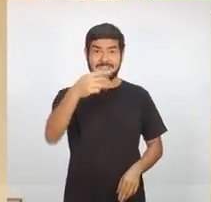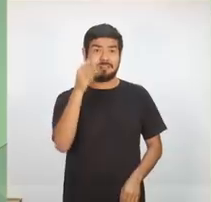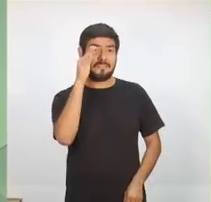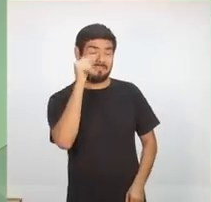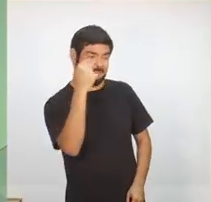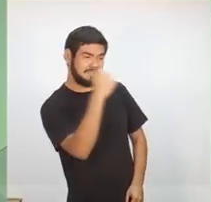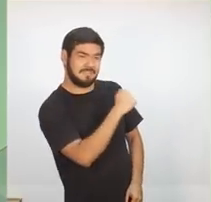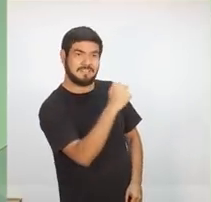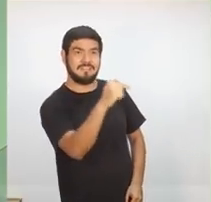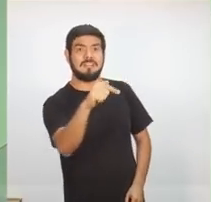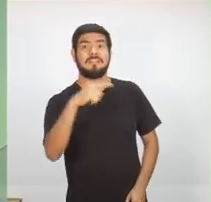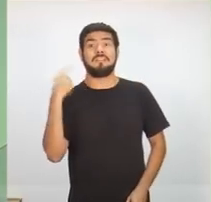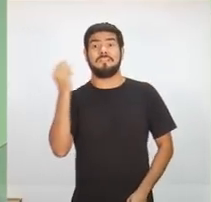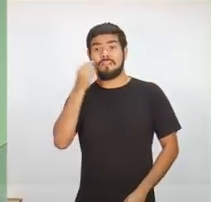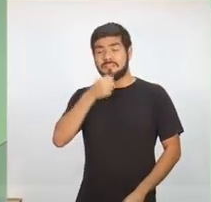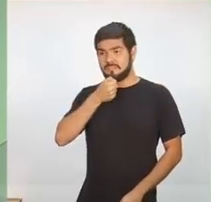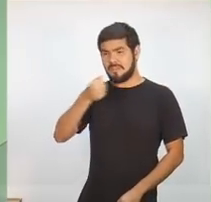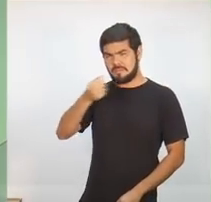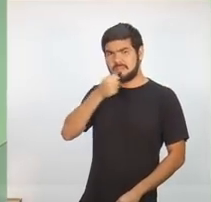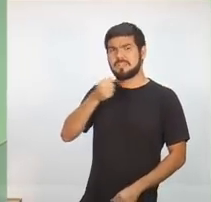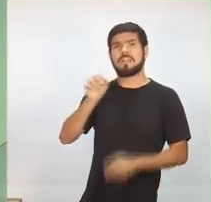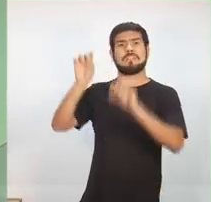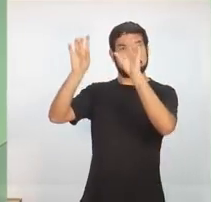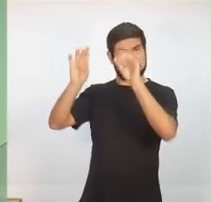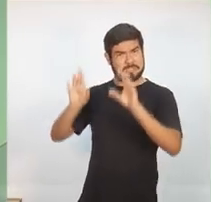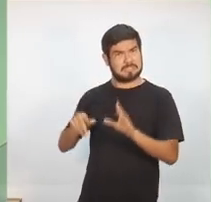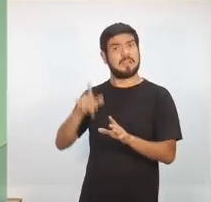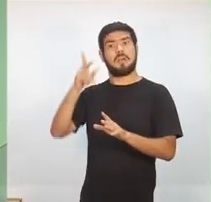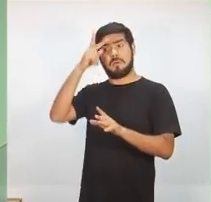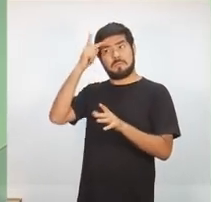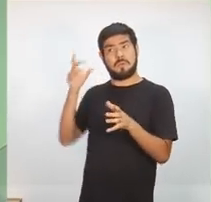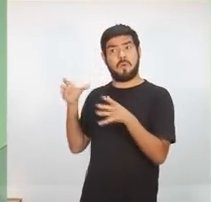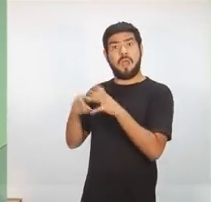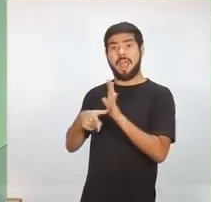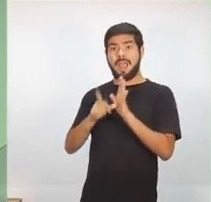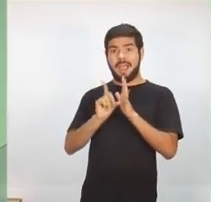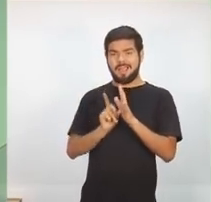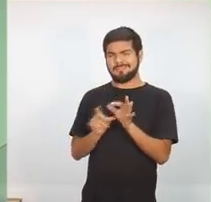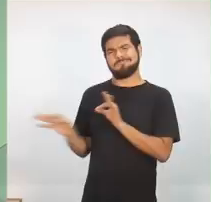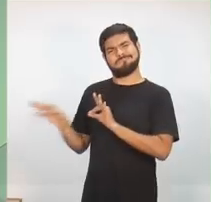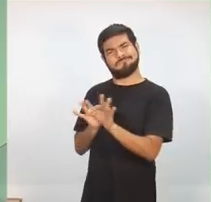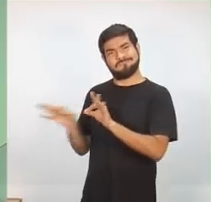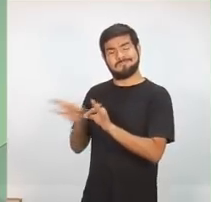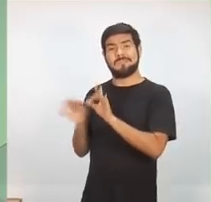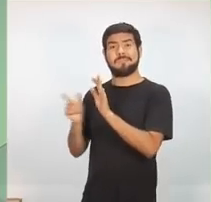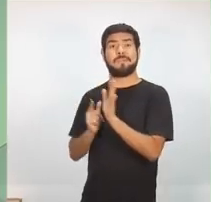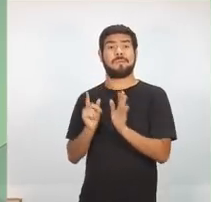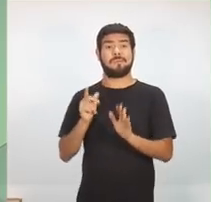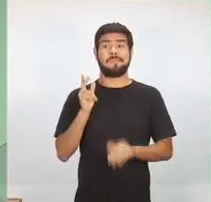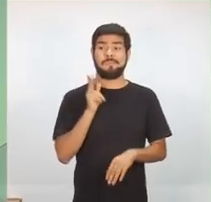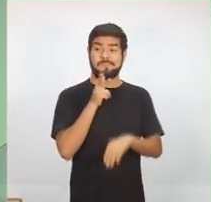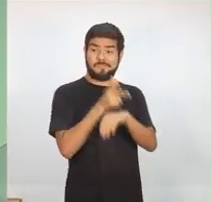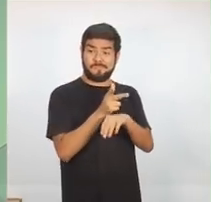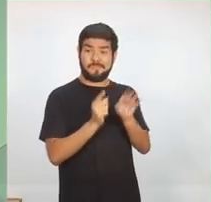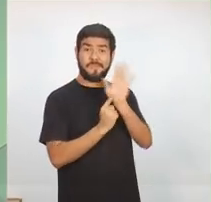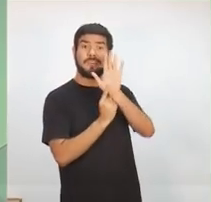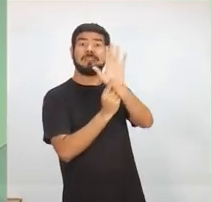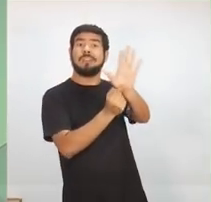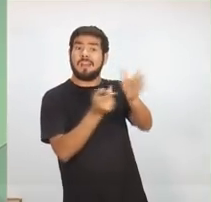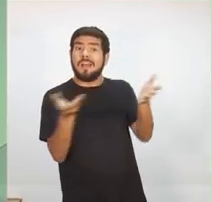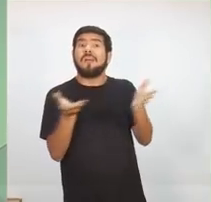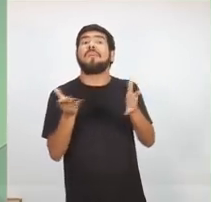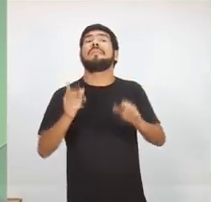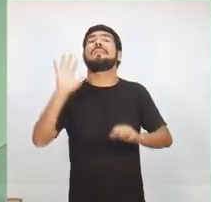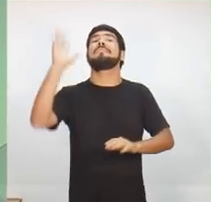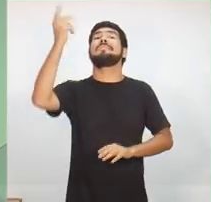especial que toda a nossa equipe de jornalismo teve todo o cuidado para fazer, para poder a gente mostrar aqui o balanço, o panorama